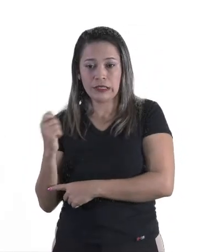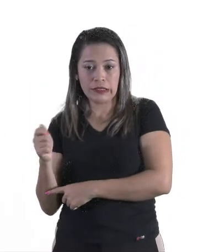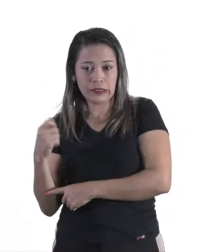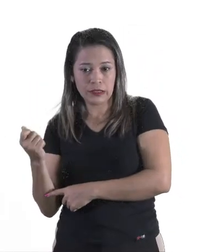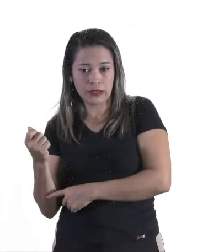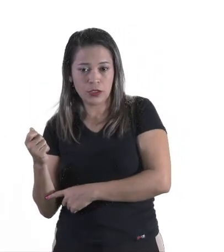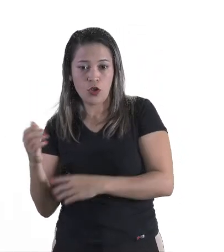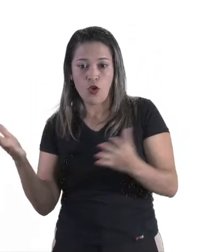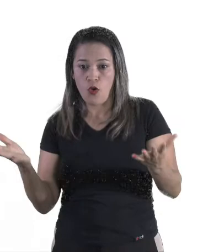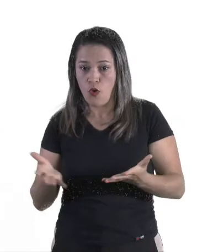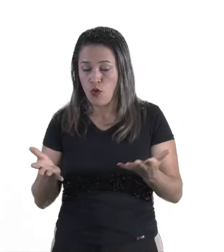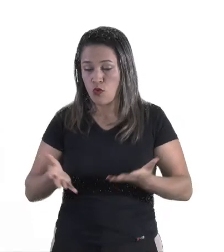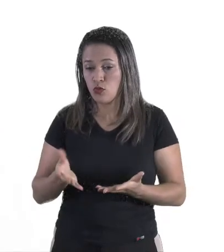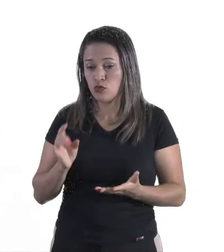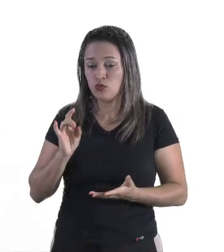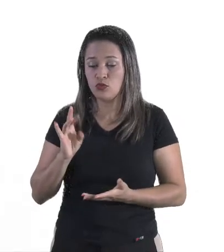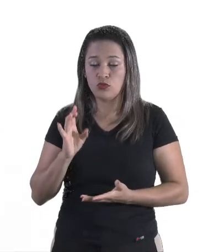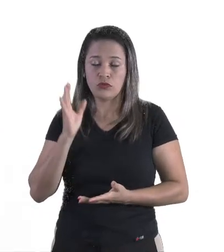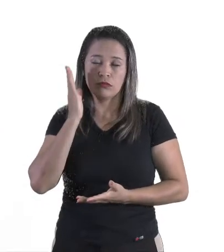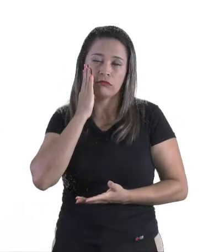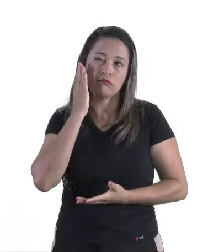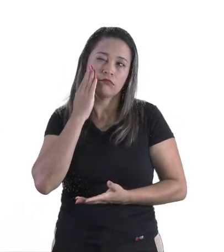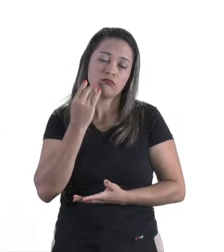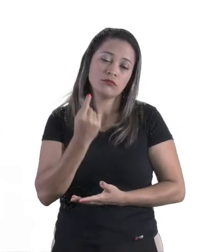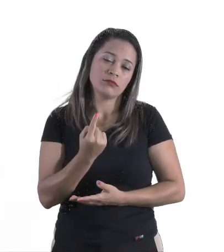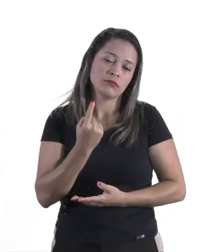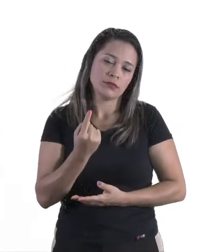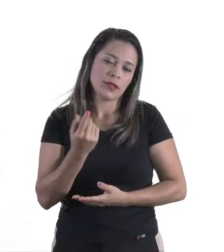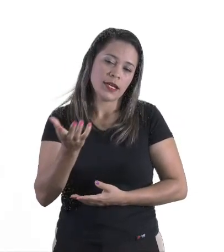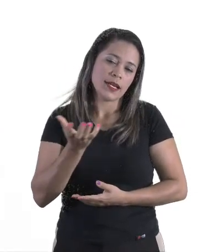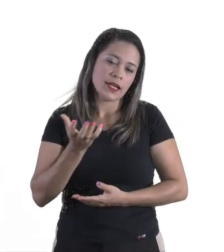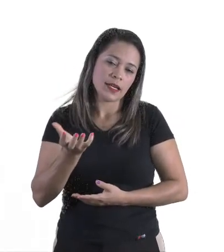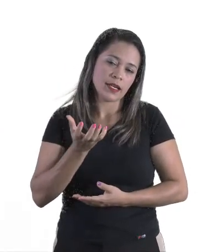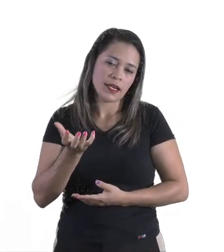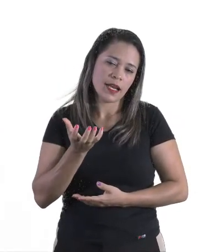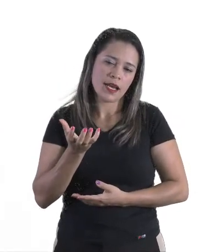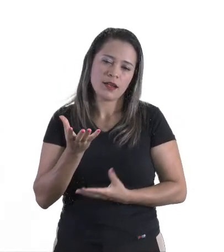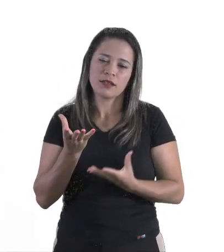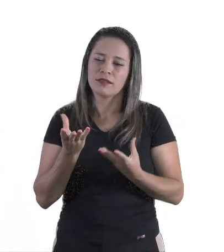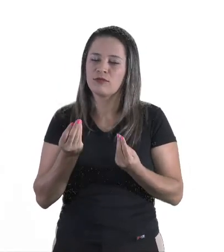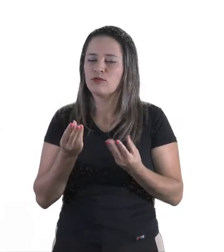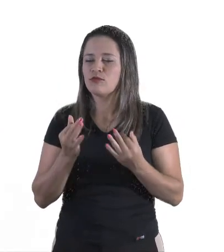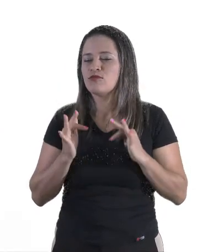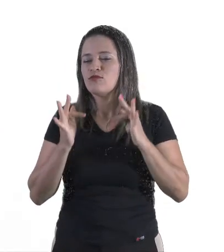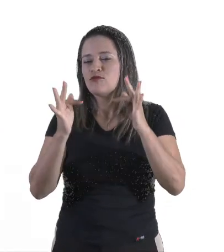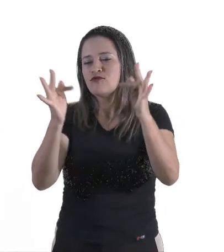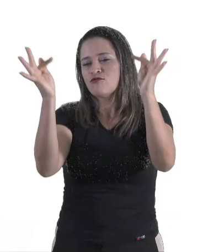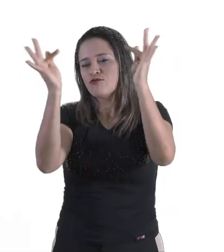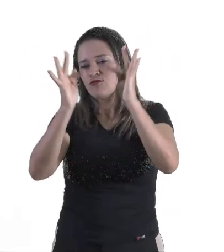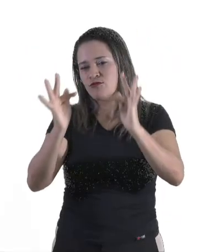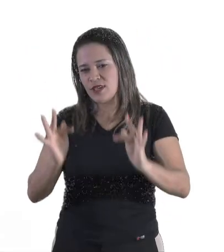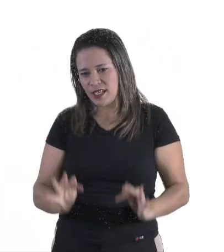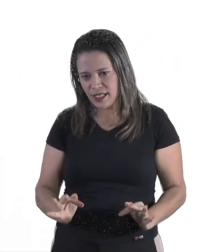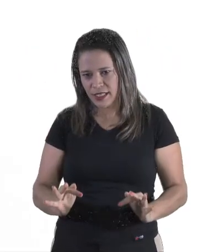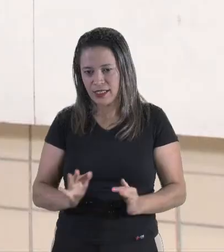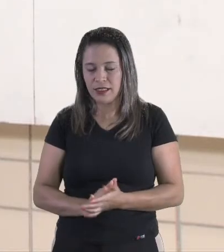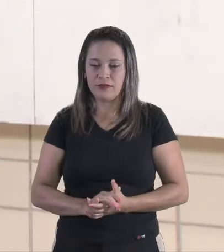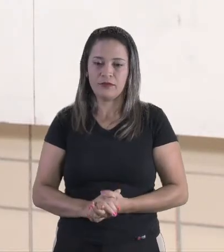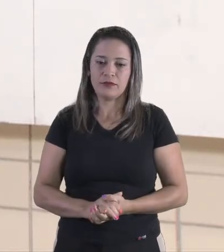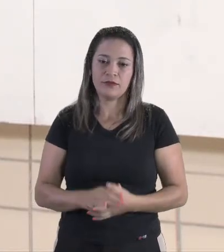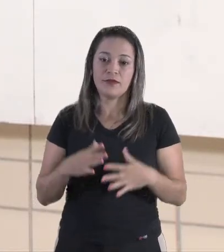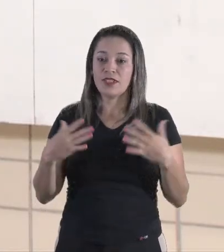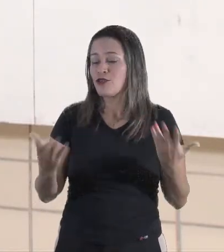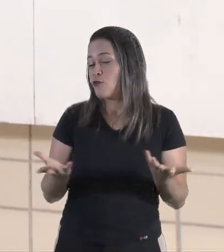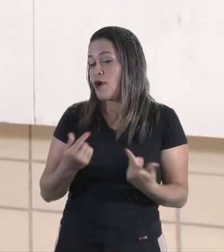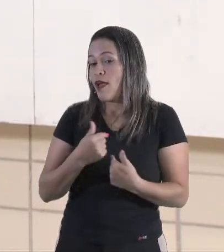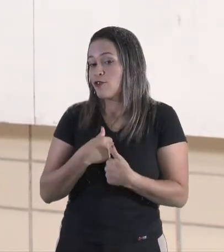hoje eu só sei uma coisa. Quero ser muito feliz. E como eu estou